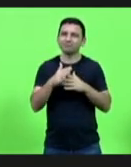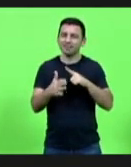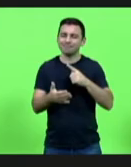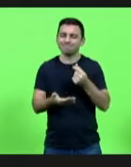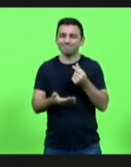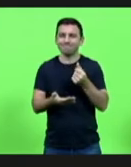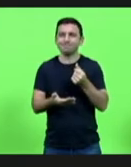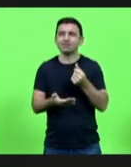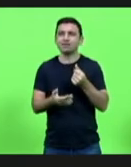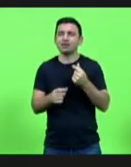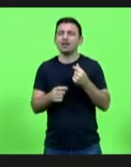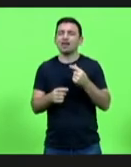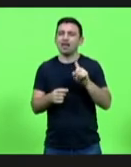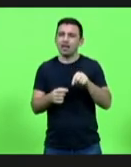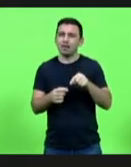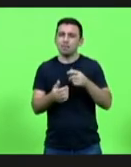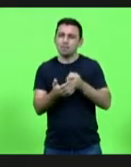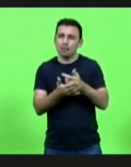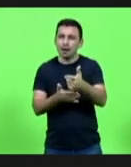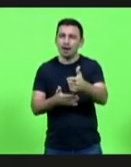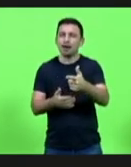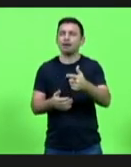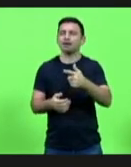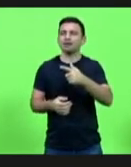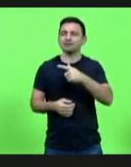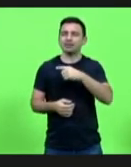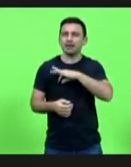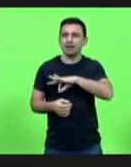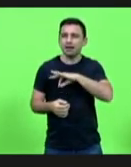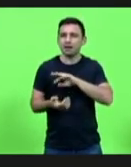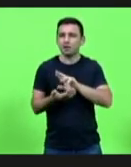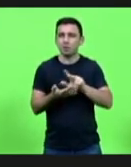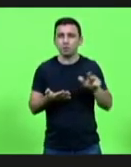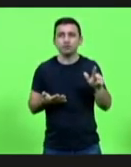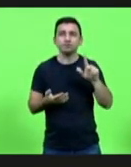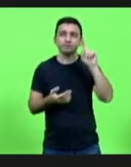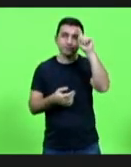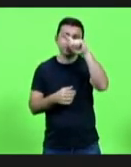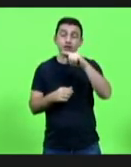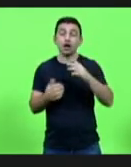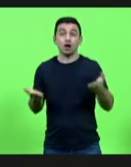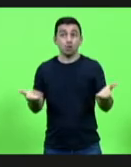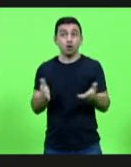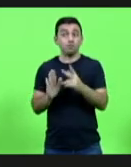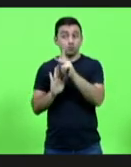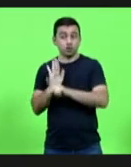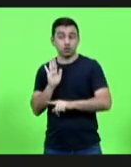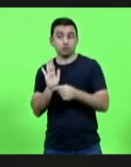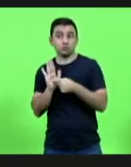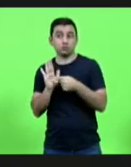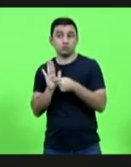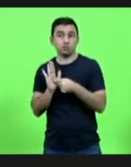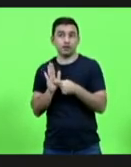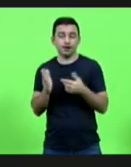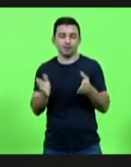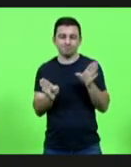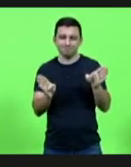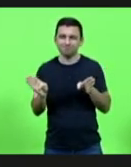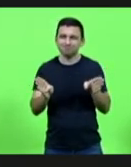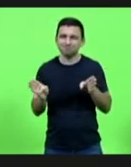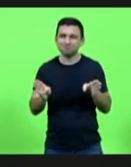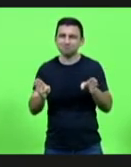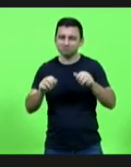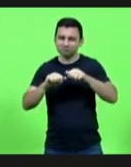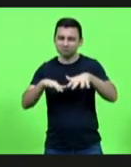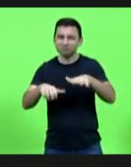todos os segmentos e setores que a FESPORT atende. Então, a ideia principal com esse projeto foi que, no meio dessa pandemia, dessa